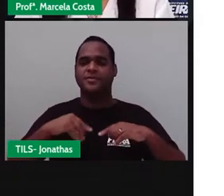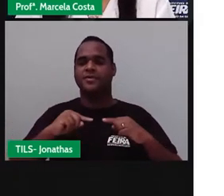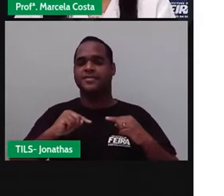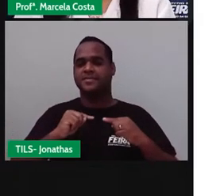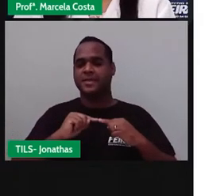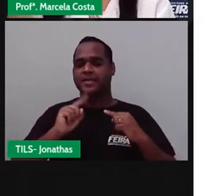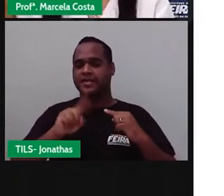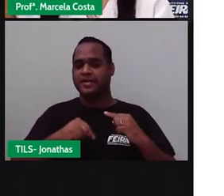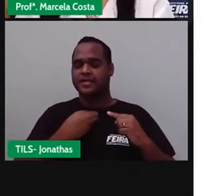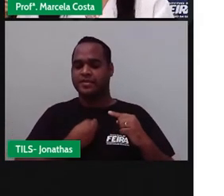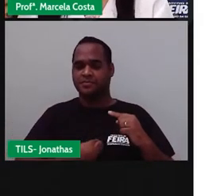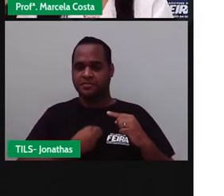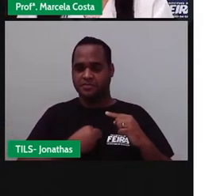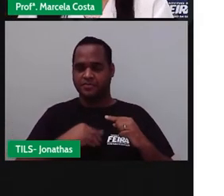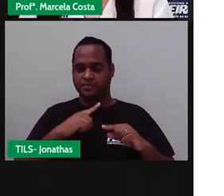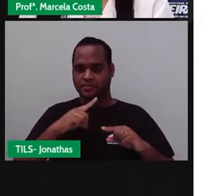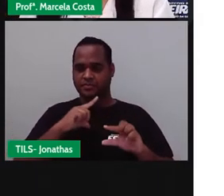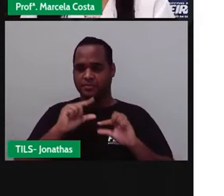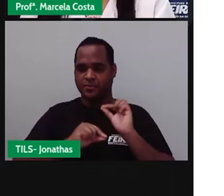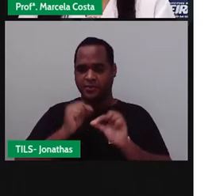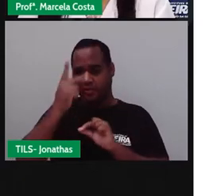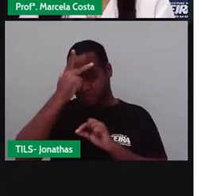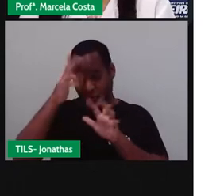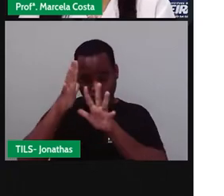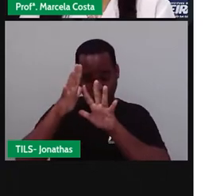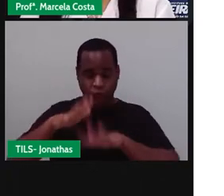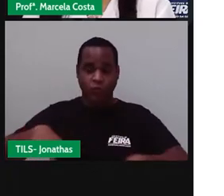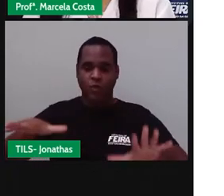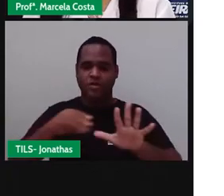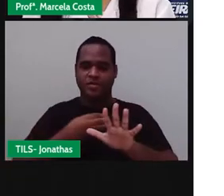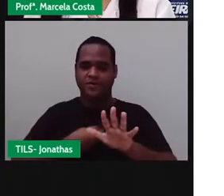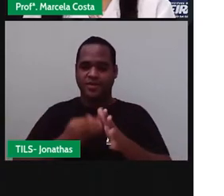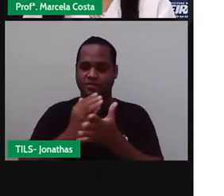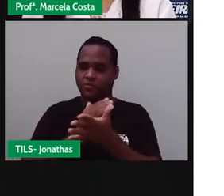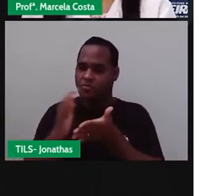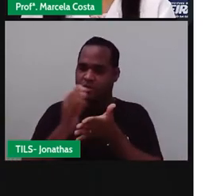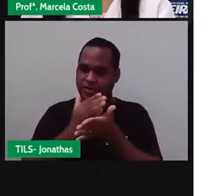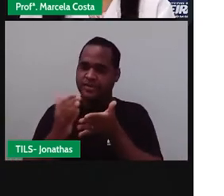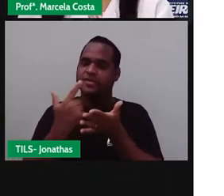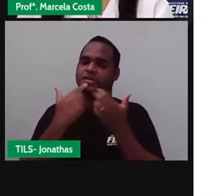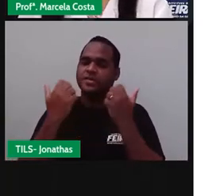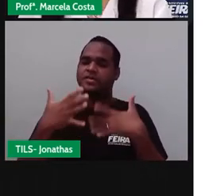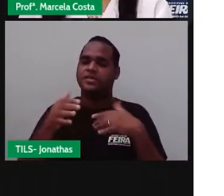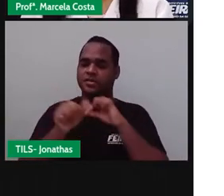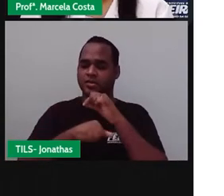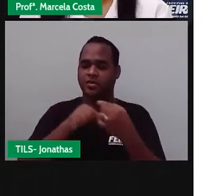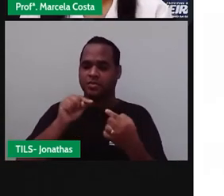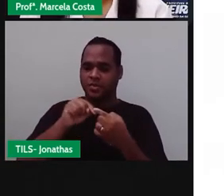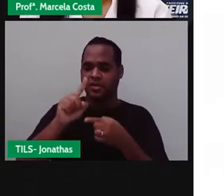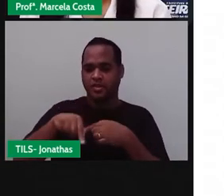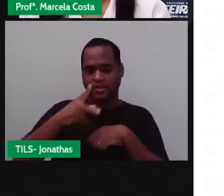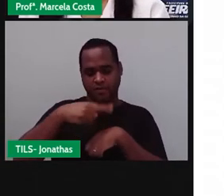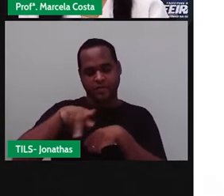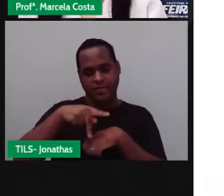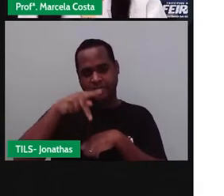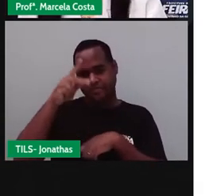diferentes, desses povos que inicialmente habitaram aqui o nosso país.